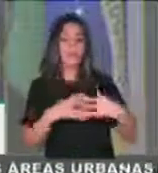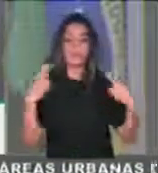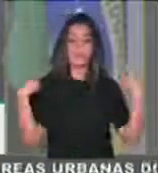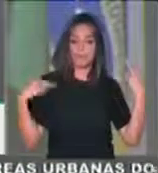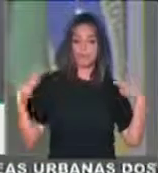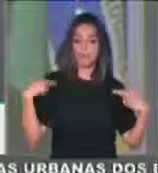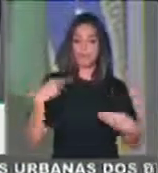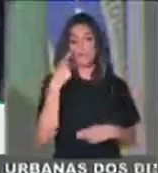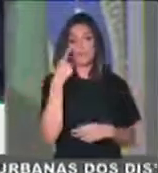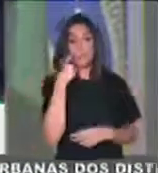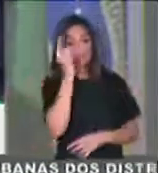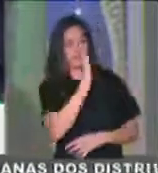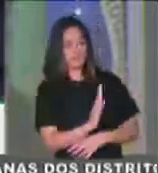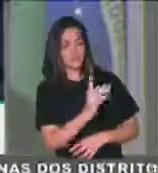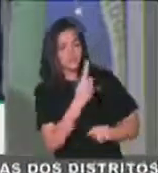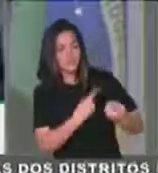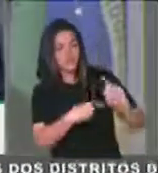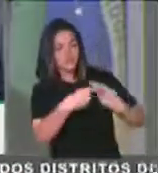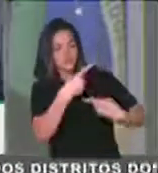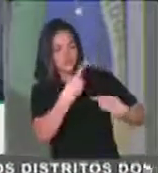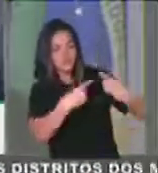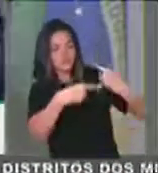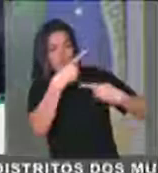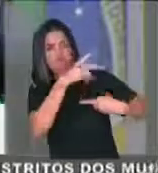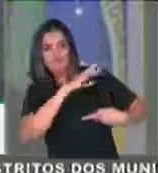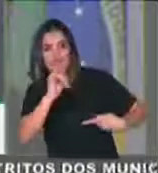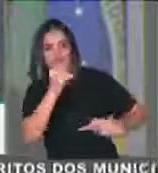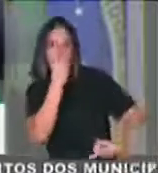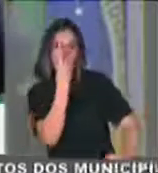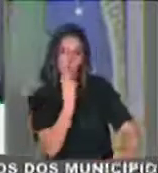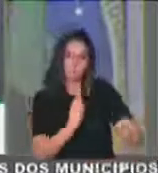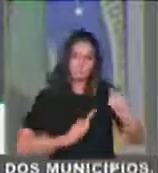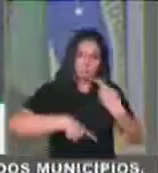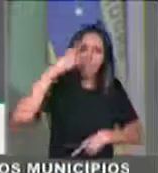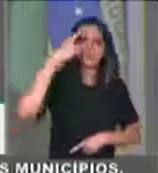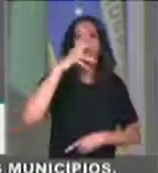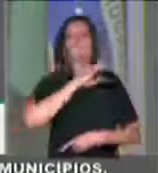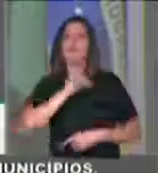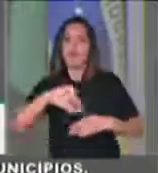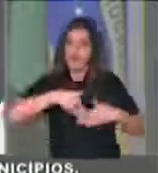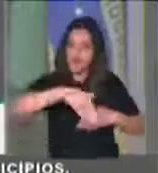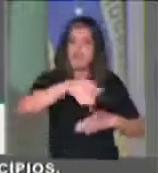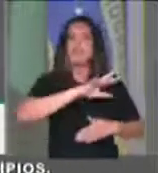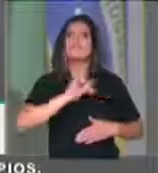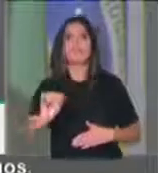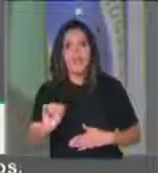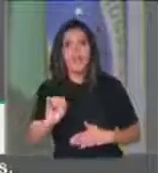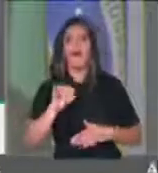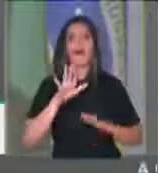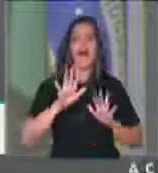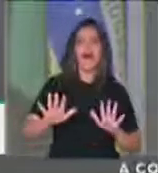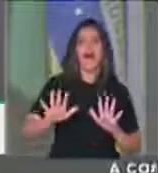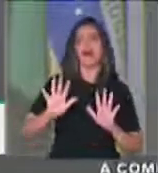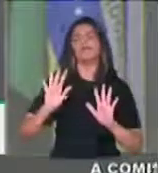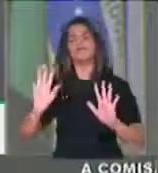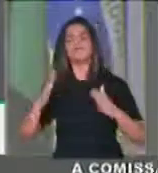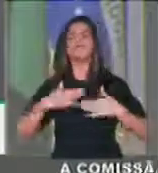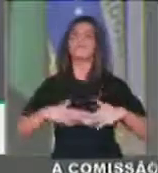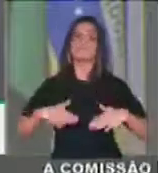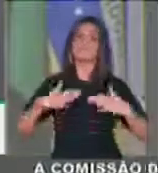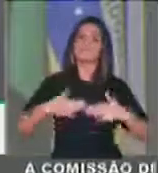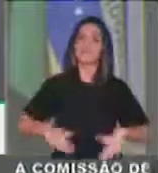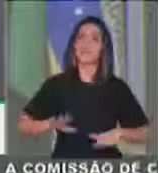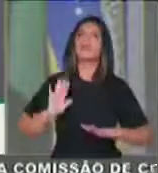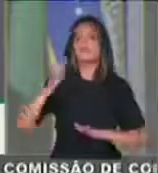Brasil está avançando e que nós teremos um Brasil pujante daqui a pouco, resolveram dar